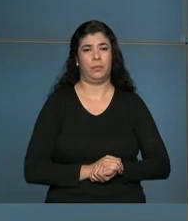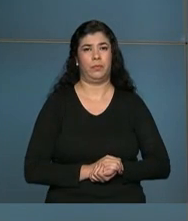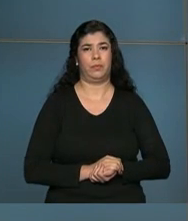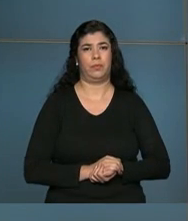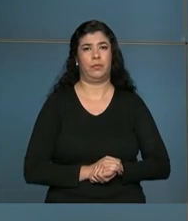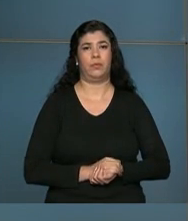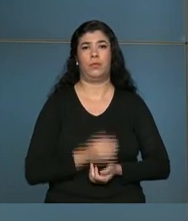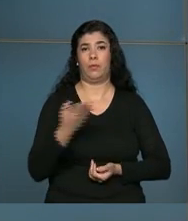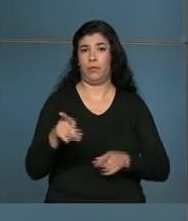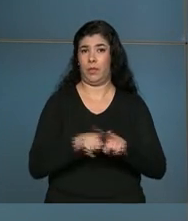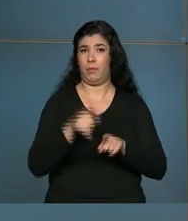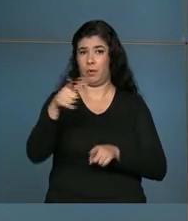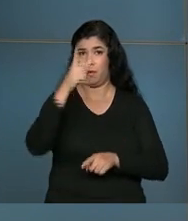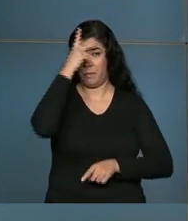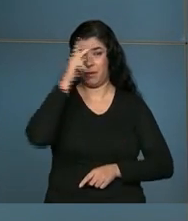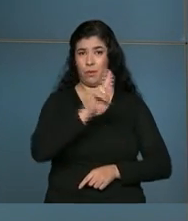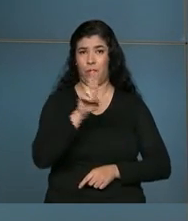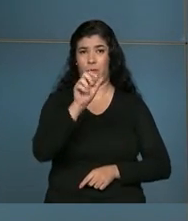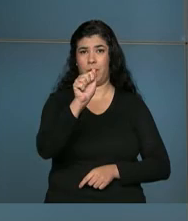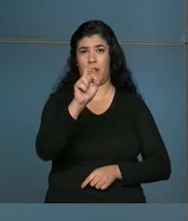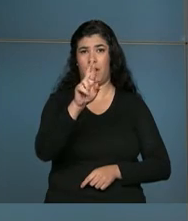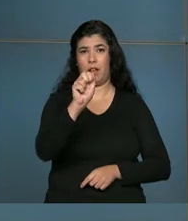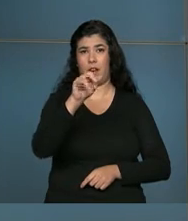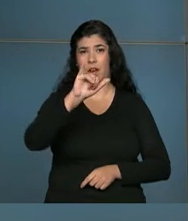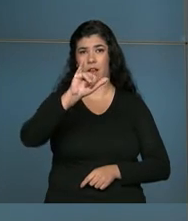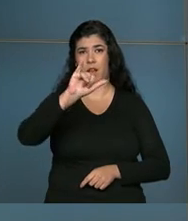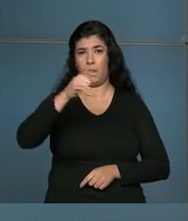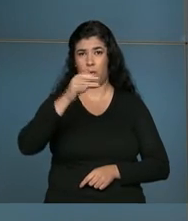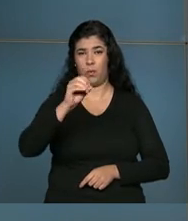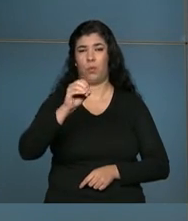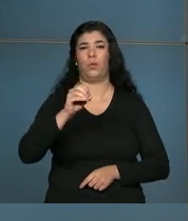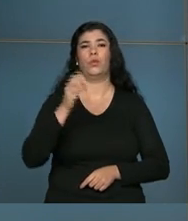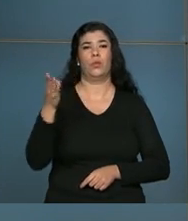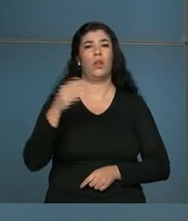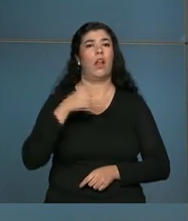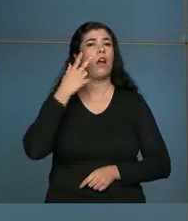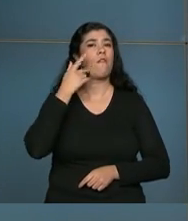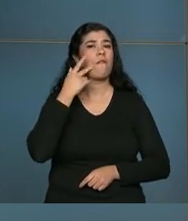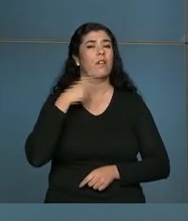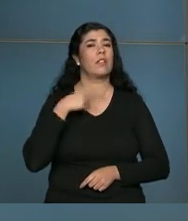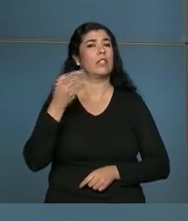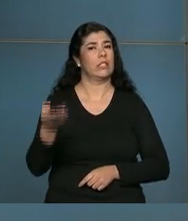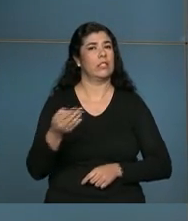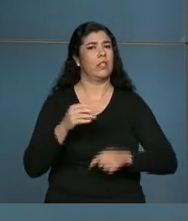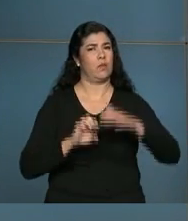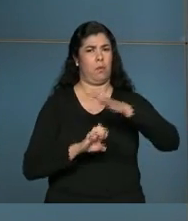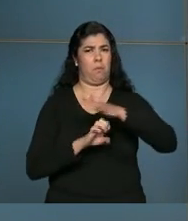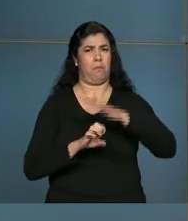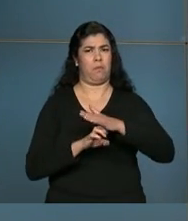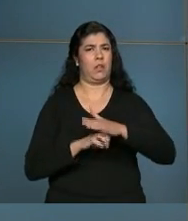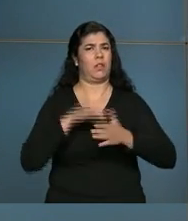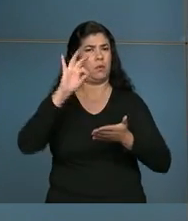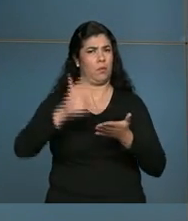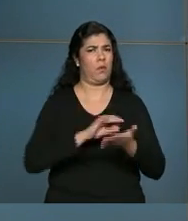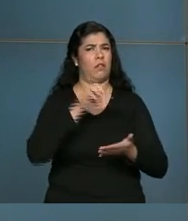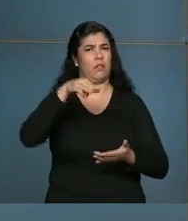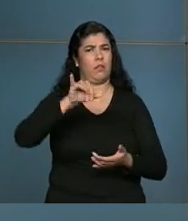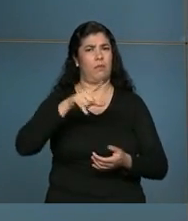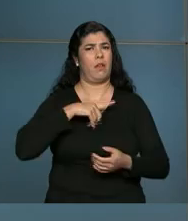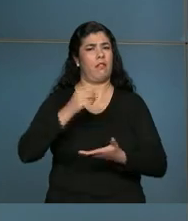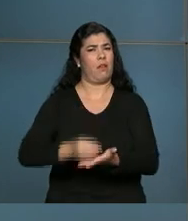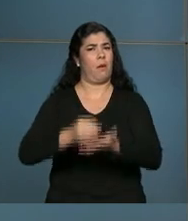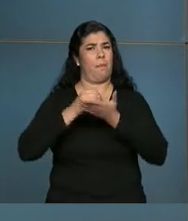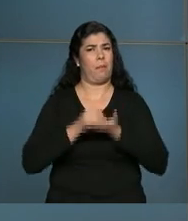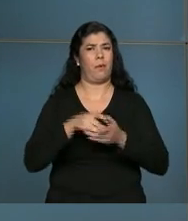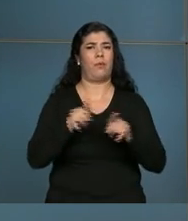E o Araújo Borges é microempreendedor no Ceará. De acordo com ele, o empresário que se formaliza no MEI garante apoio